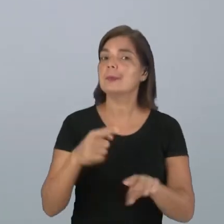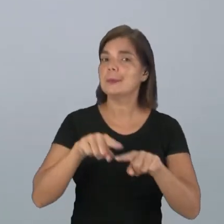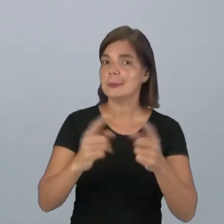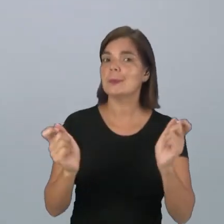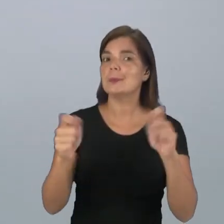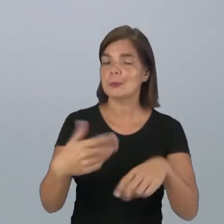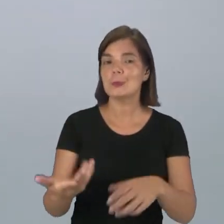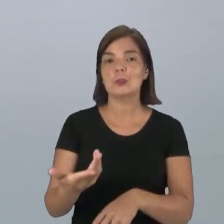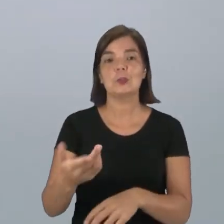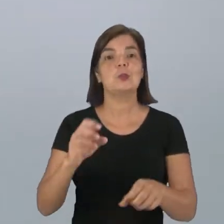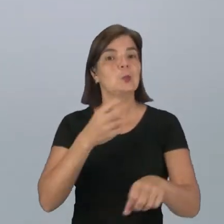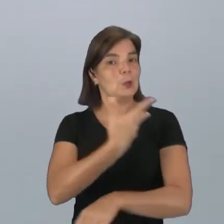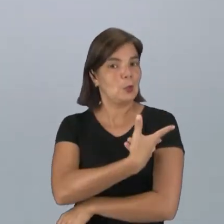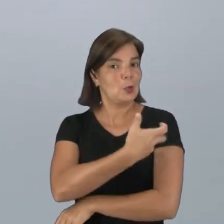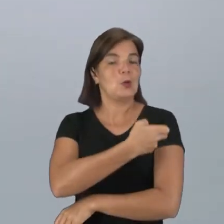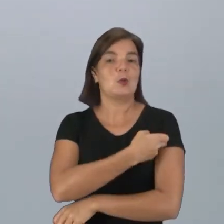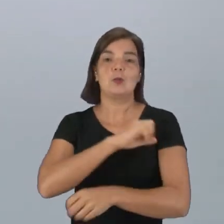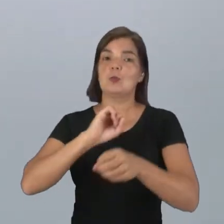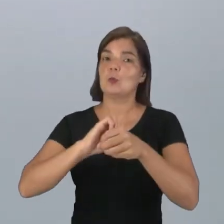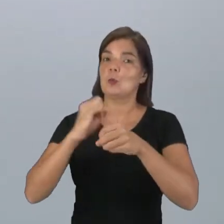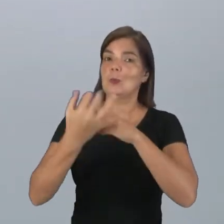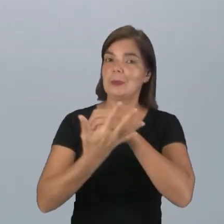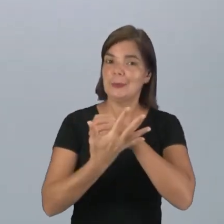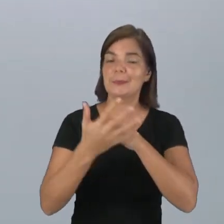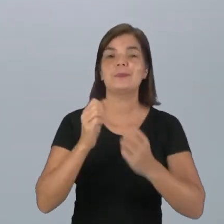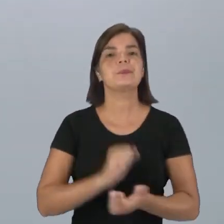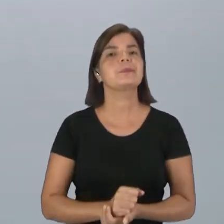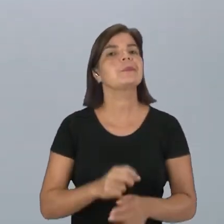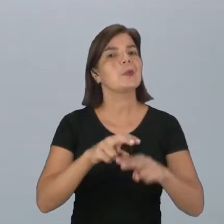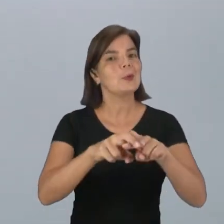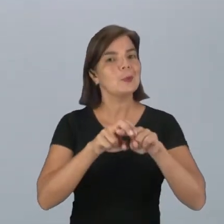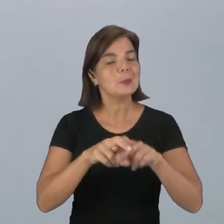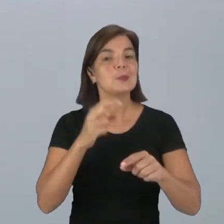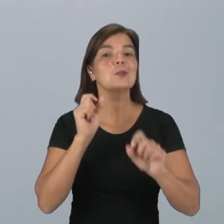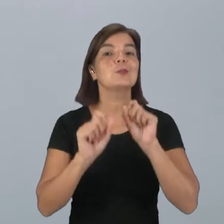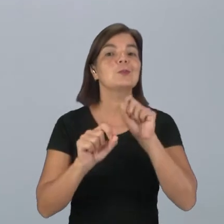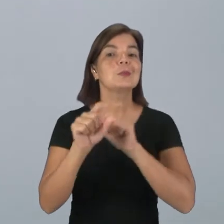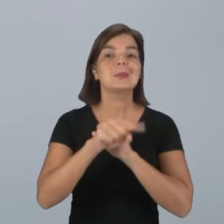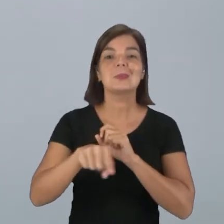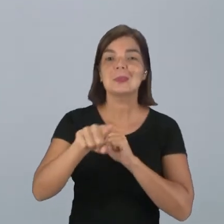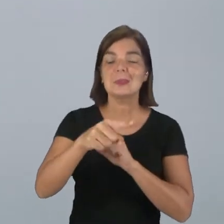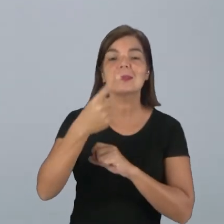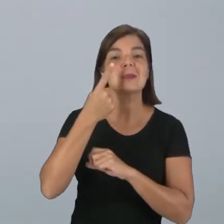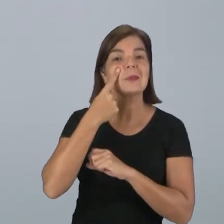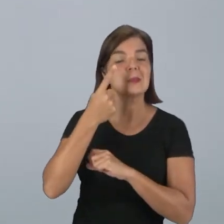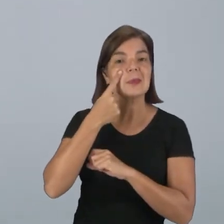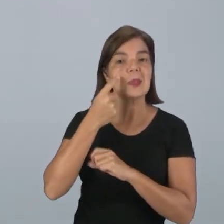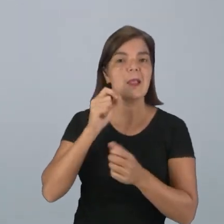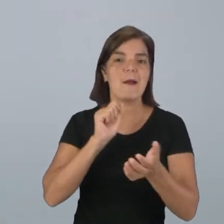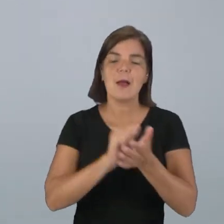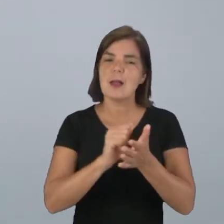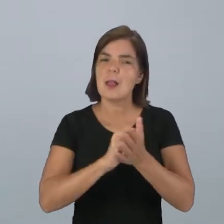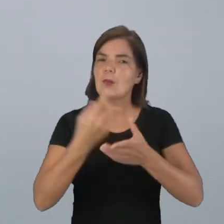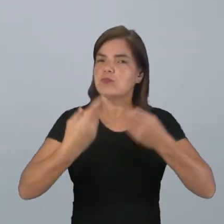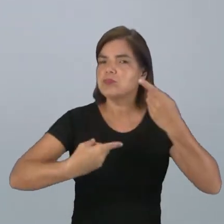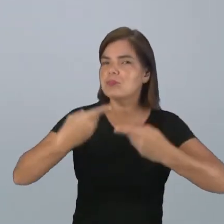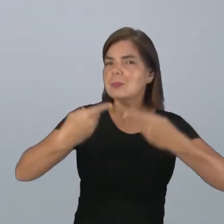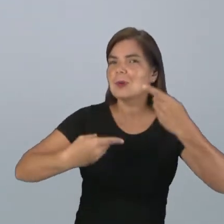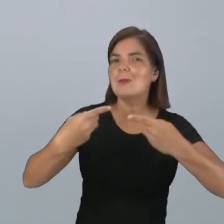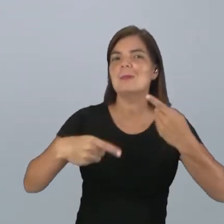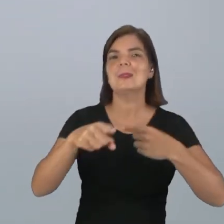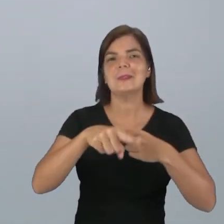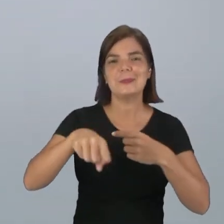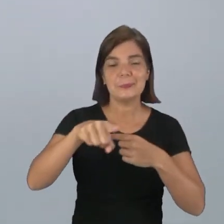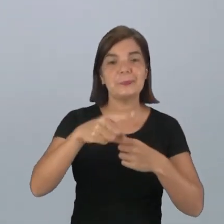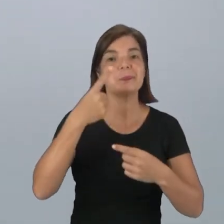contra a covid-19, justamente para você fazer um debate, para